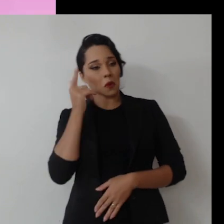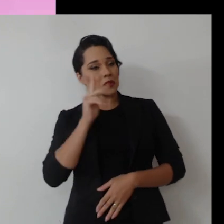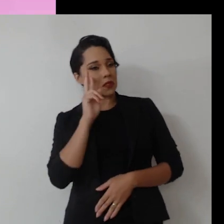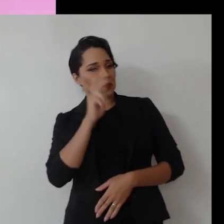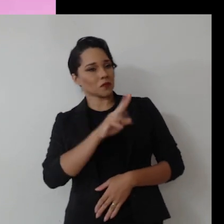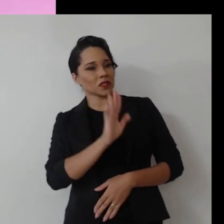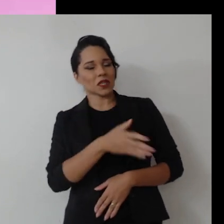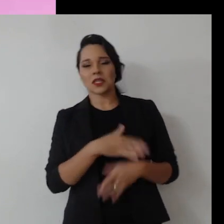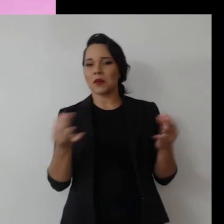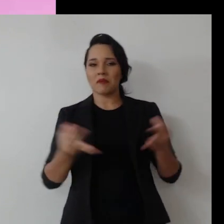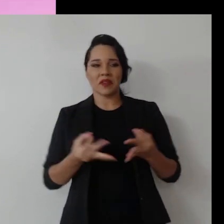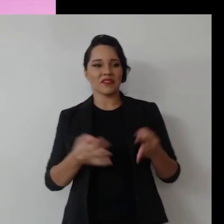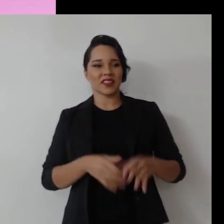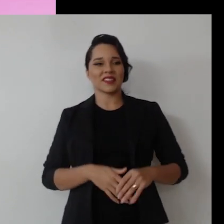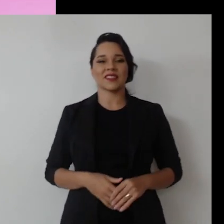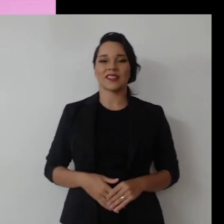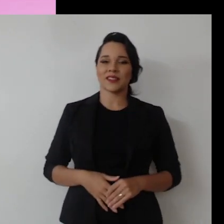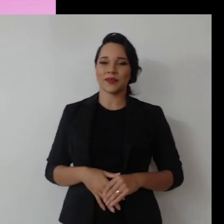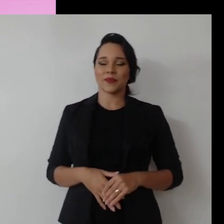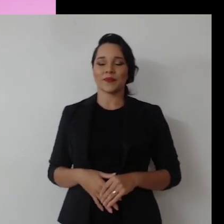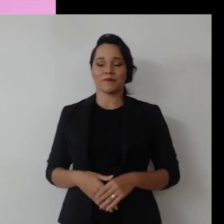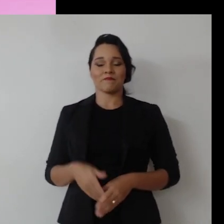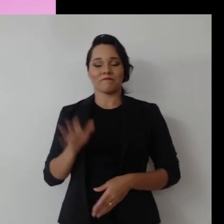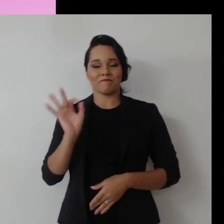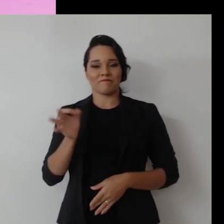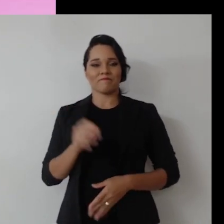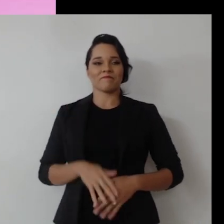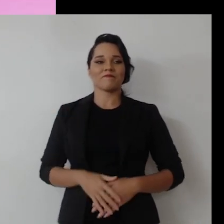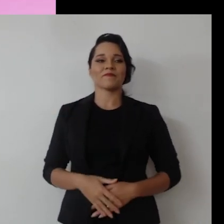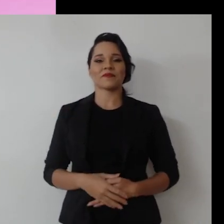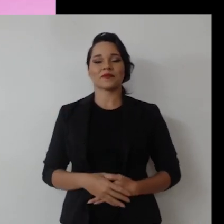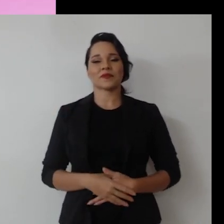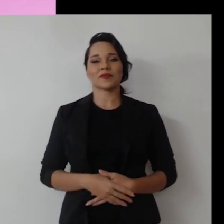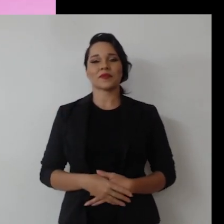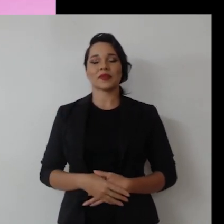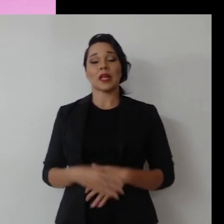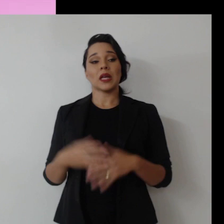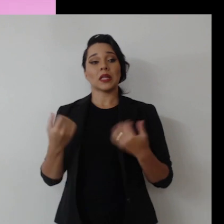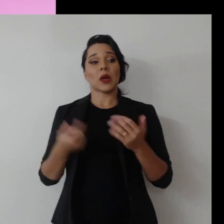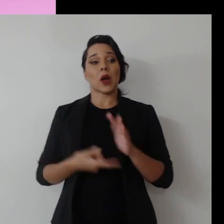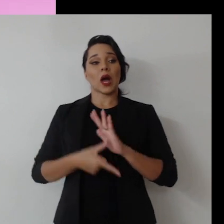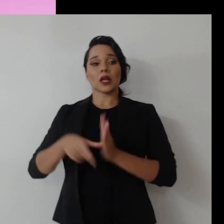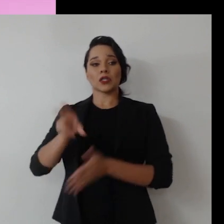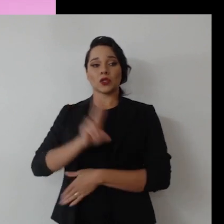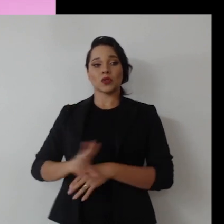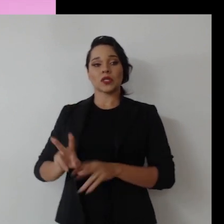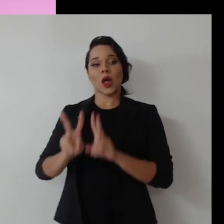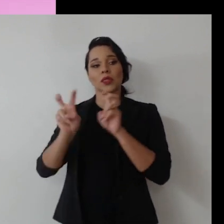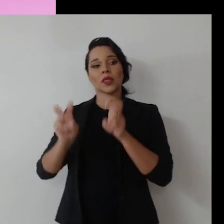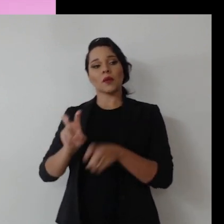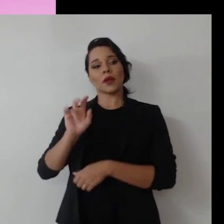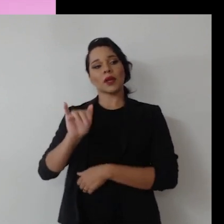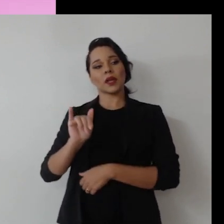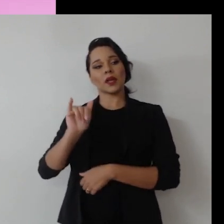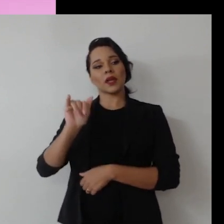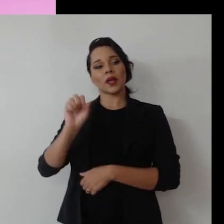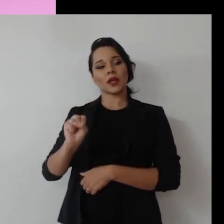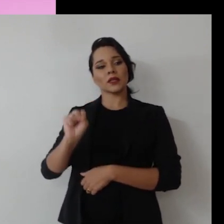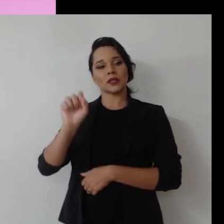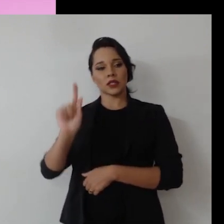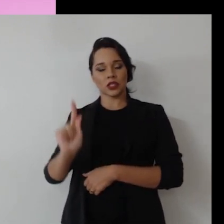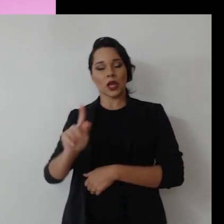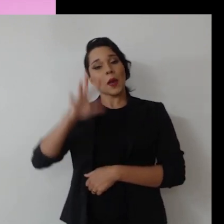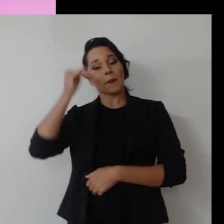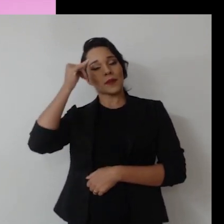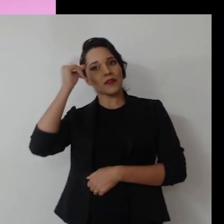consigo isso. Tá perfeito, Renato. Sim, eu prefiro usar, antes de usar o termo ESD, para